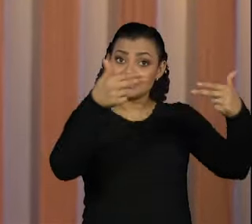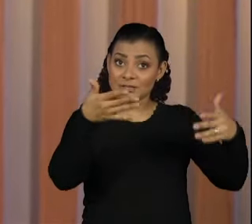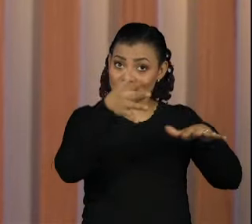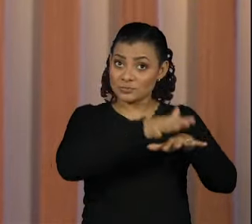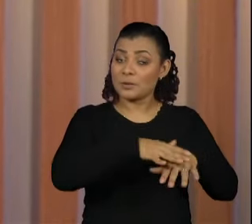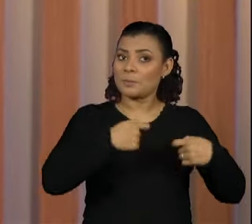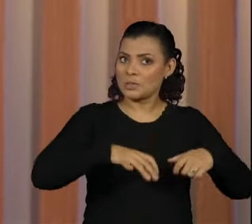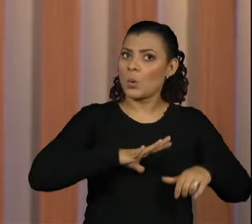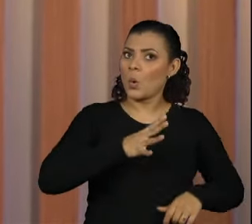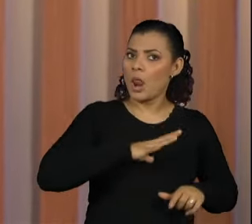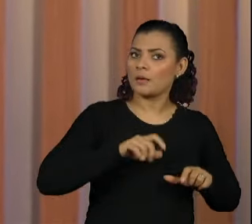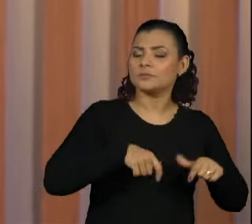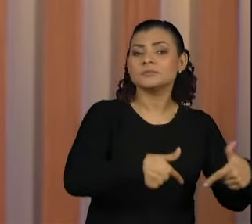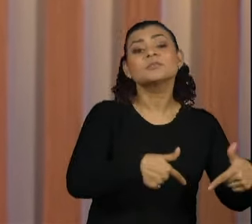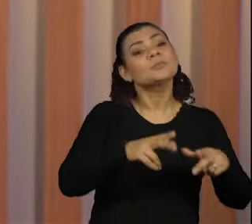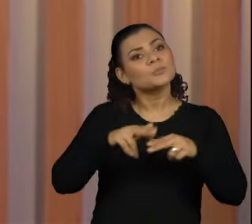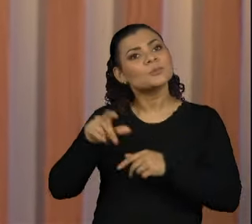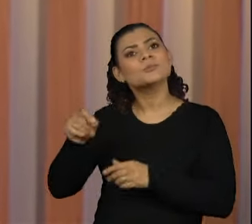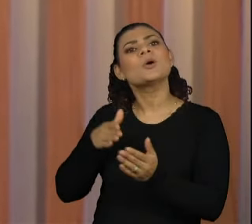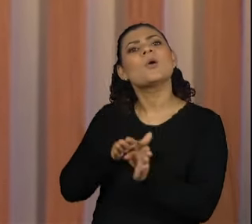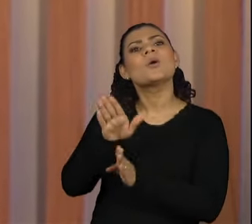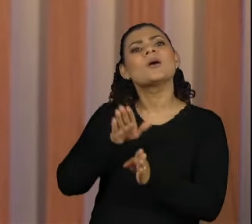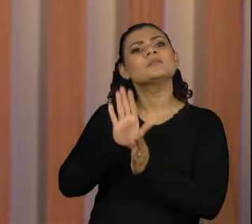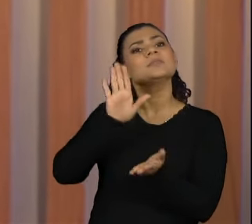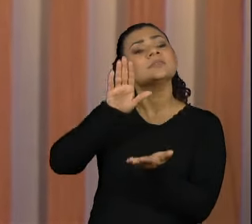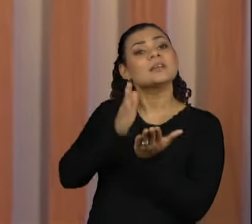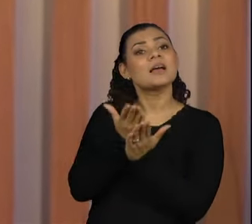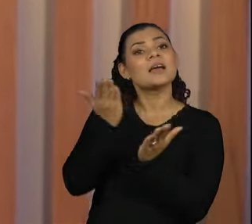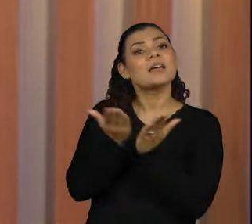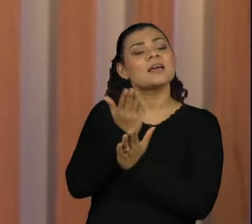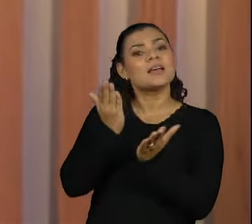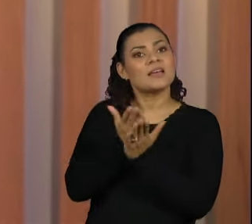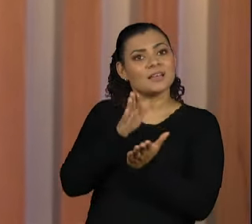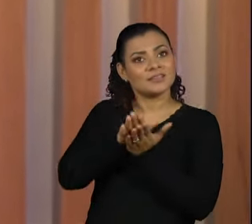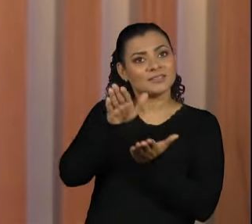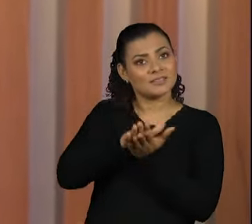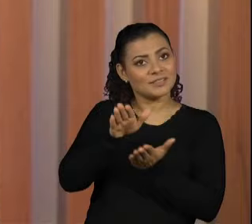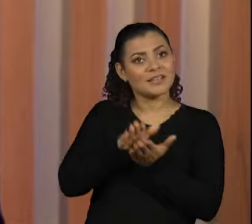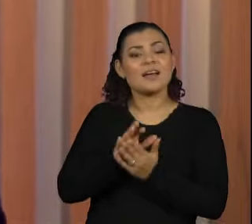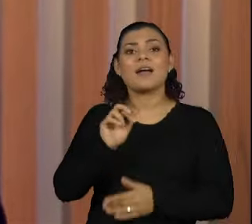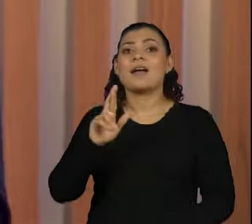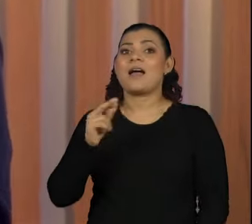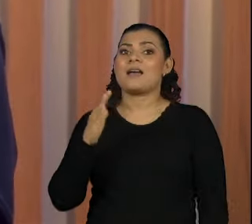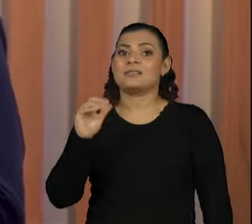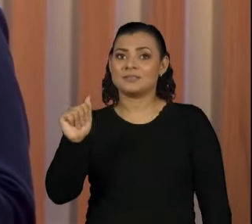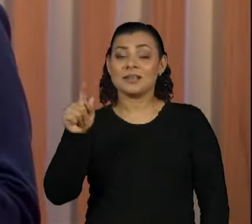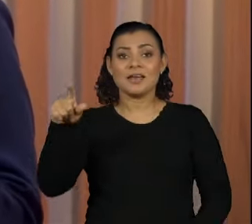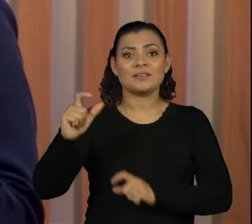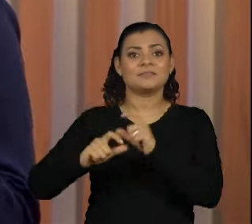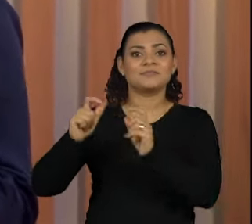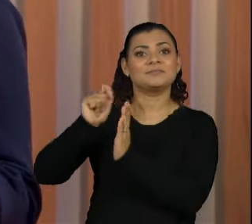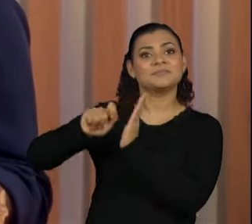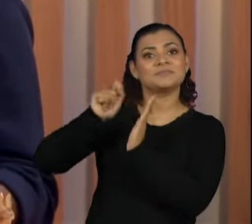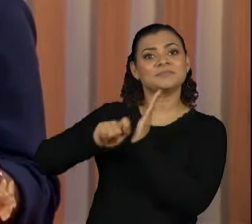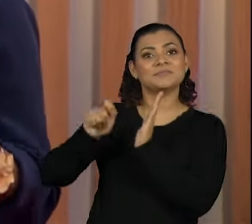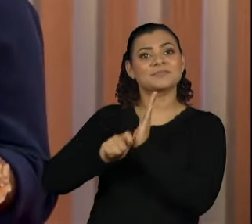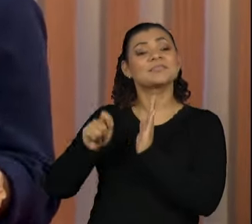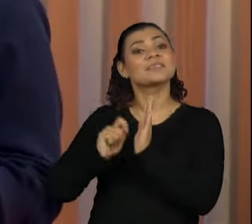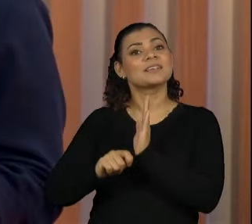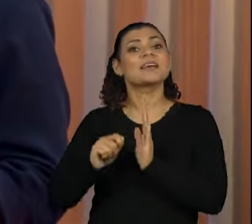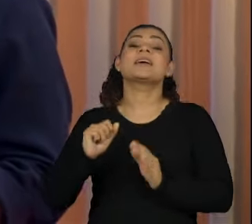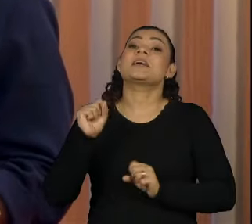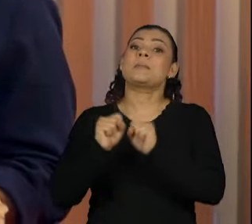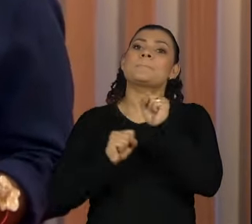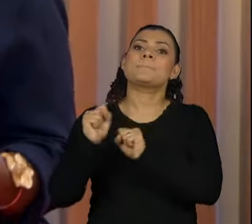Maurício Pesterno é presidente do Conselho Editorial da revista Raça, jornalista, quadrinista e autor do livro A Empresa